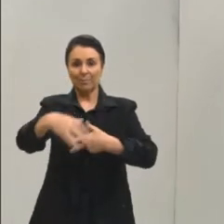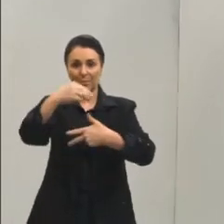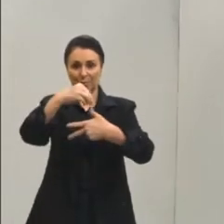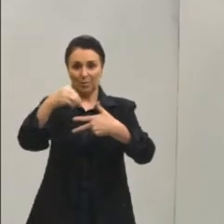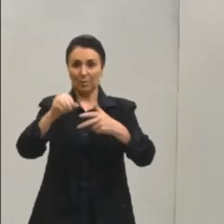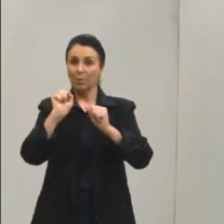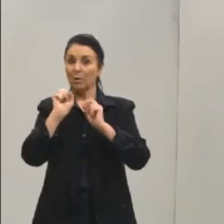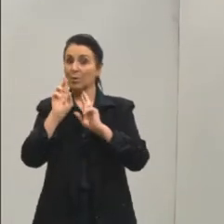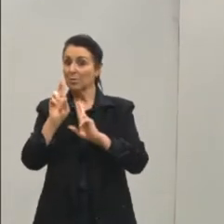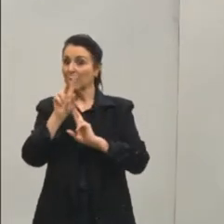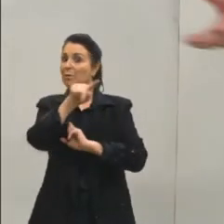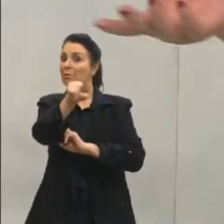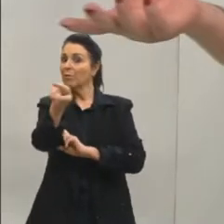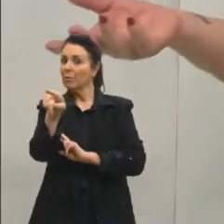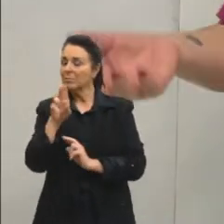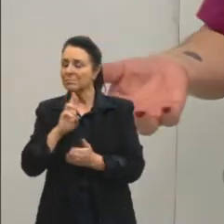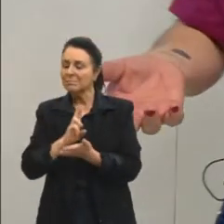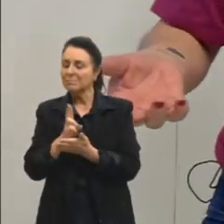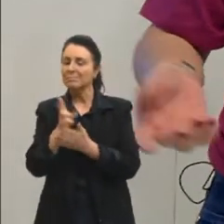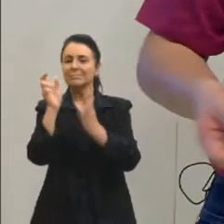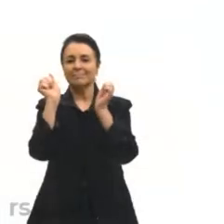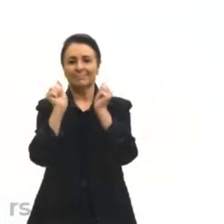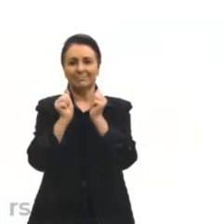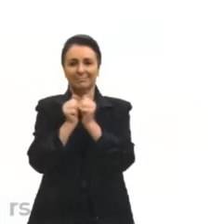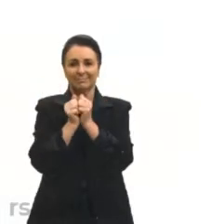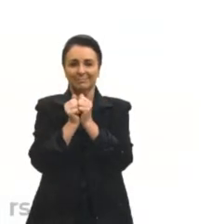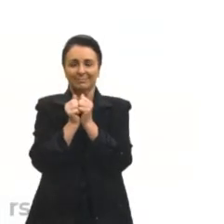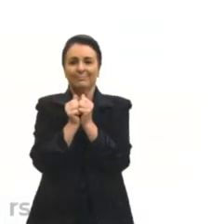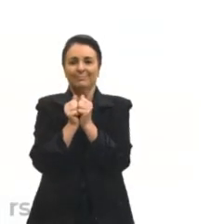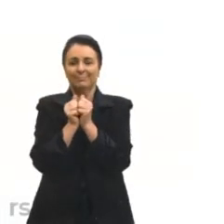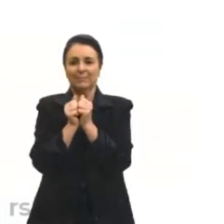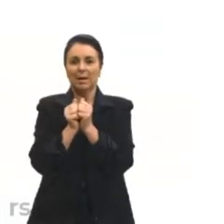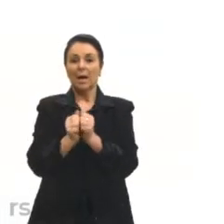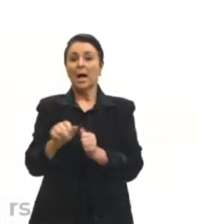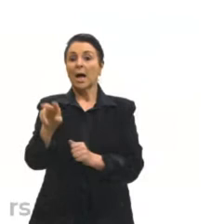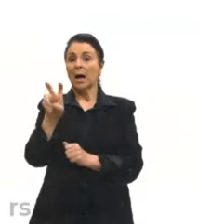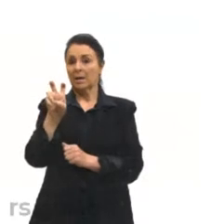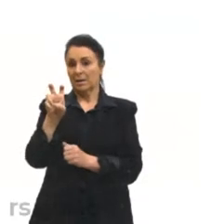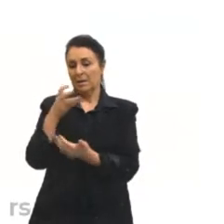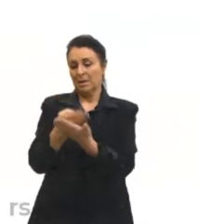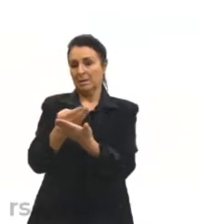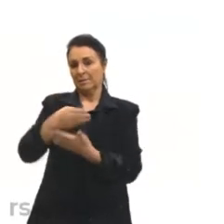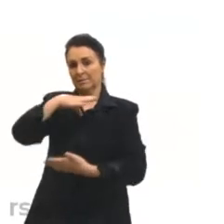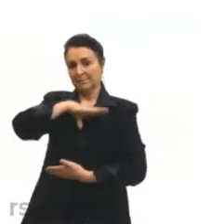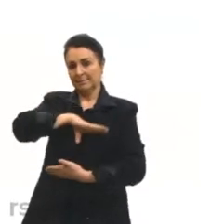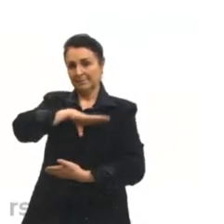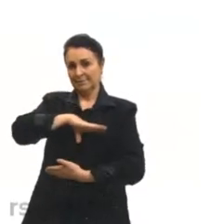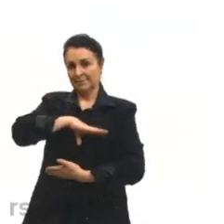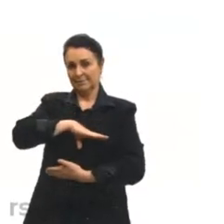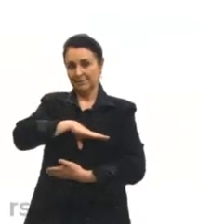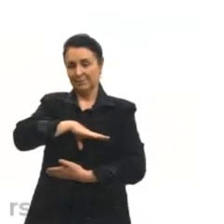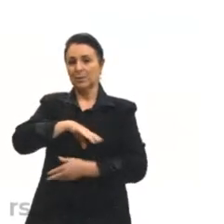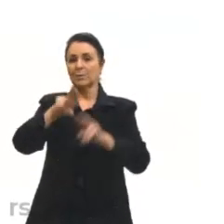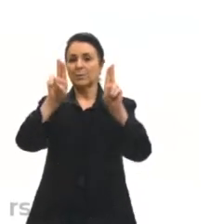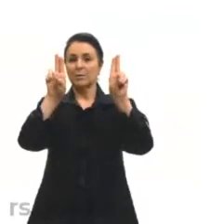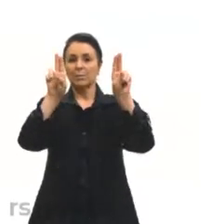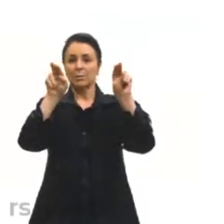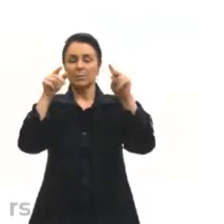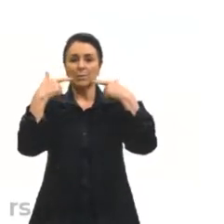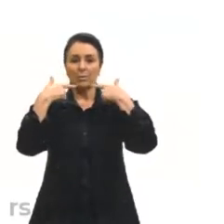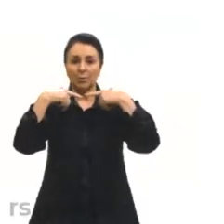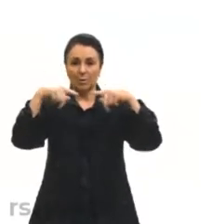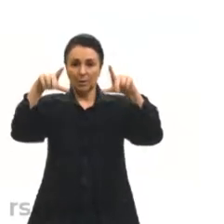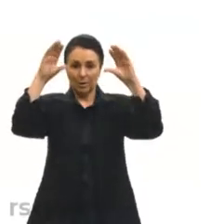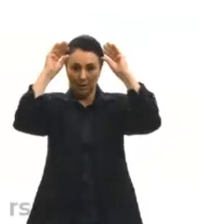vocês me acompanhem durante todo esse tempo. Na nossa quinta aula, gente vai falar sobre linguagem